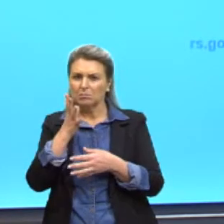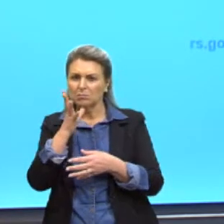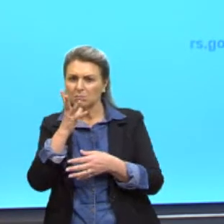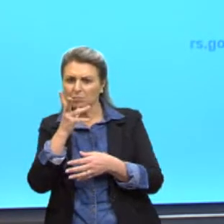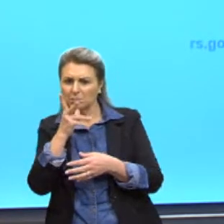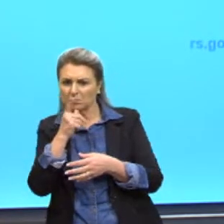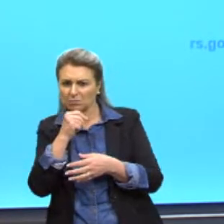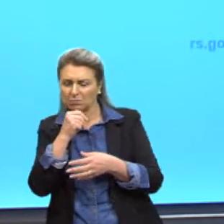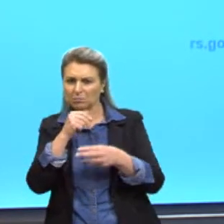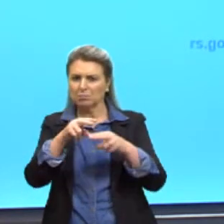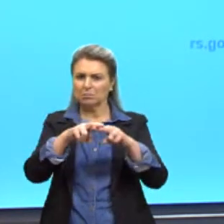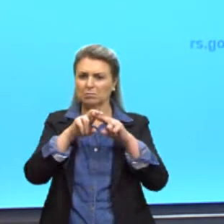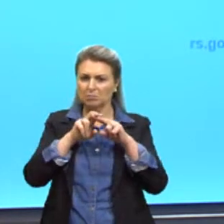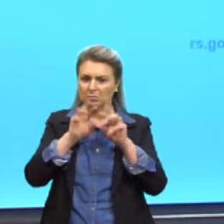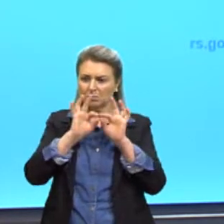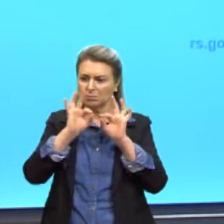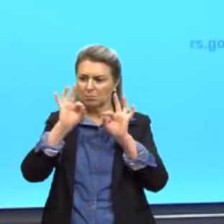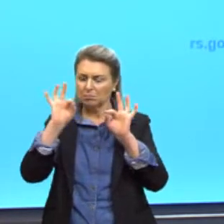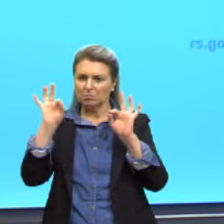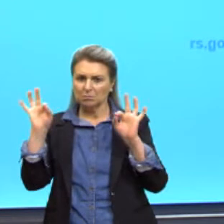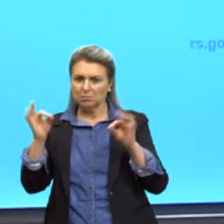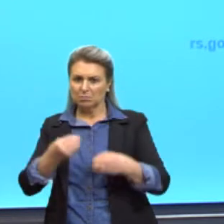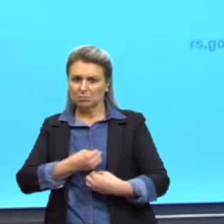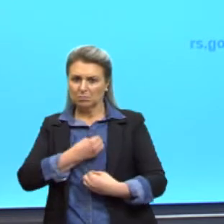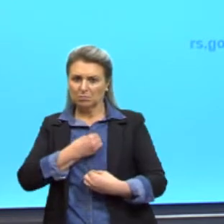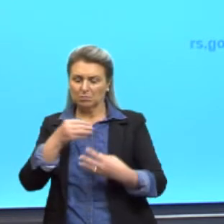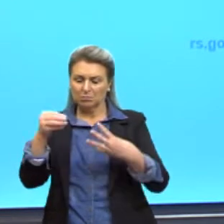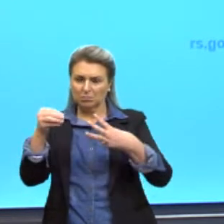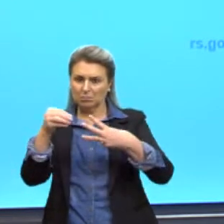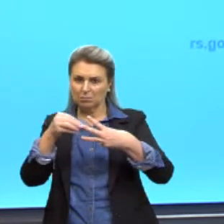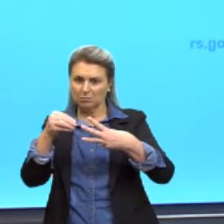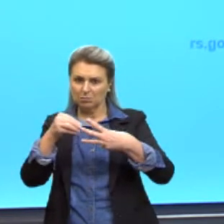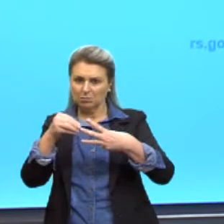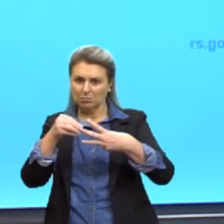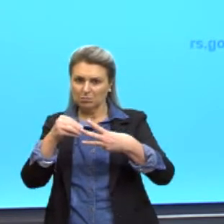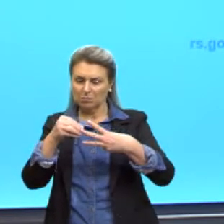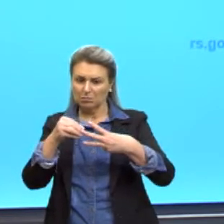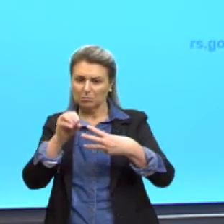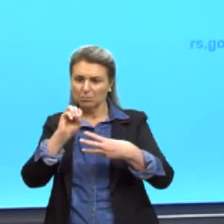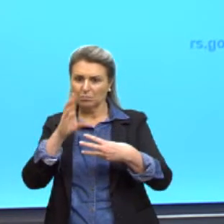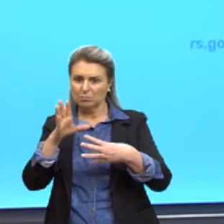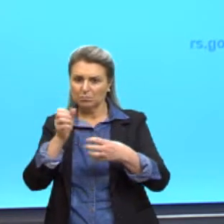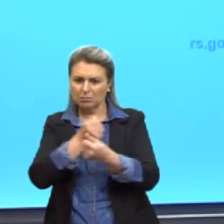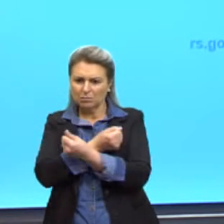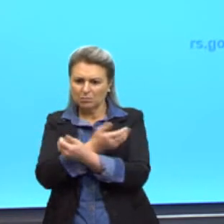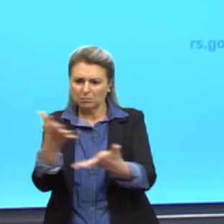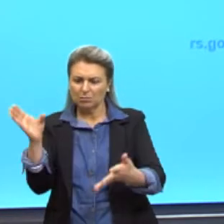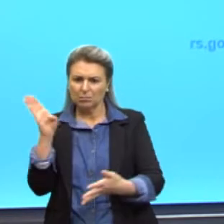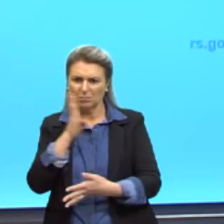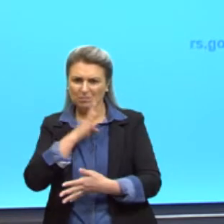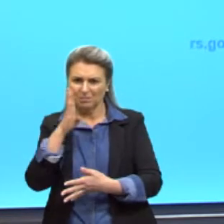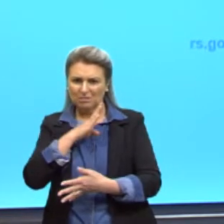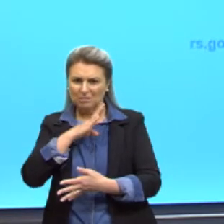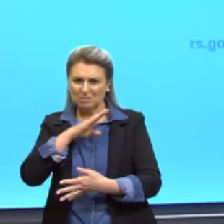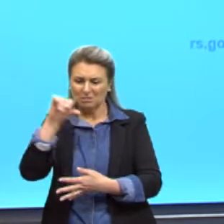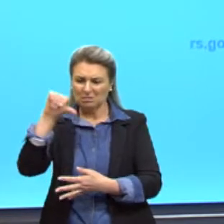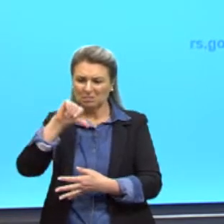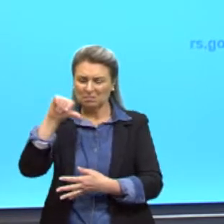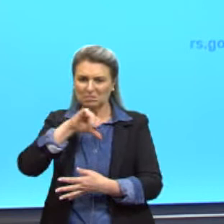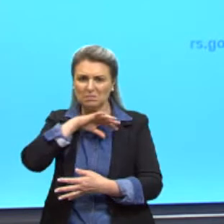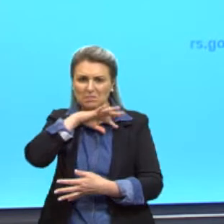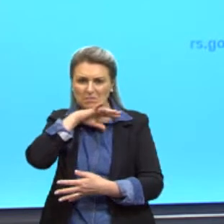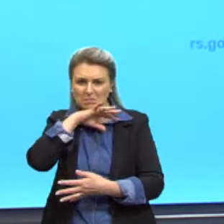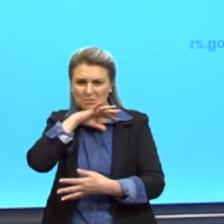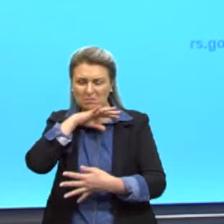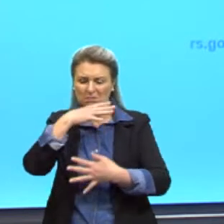célula. Letra E, proliferação agressiva, que faz com que invadam outros